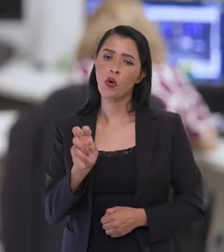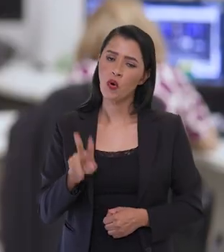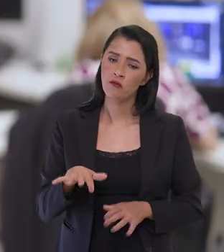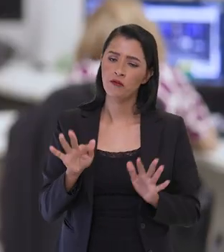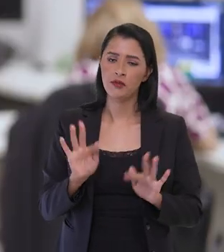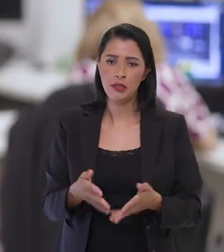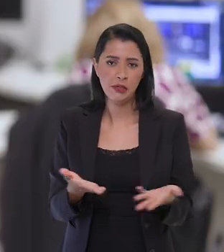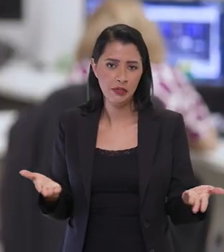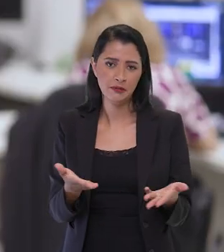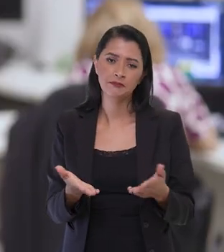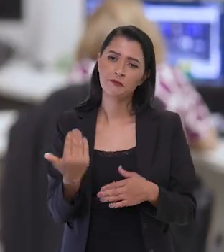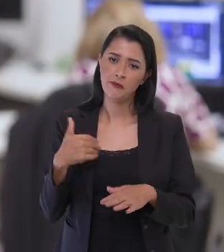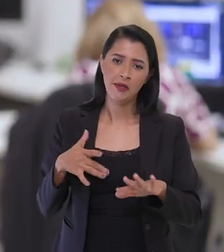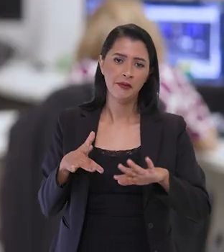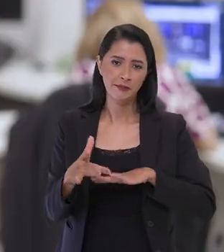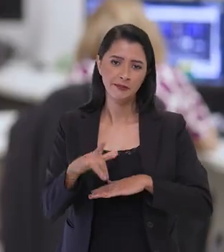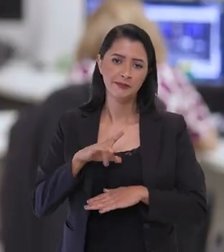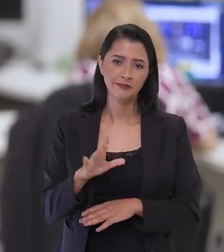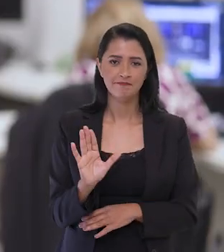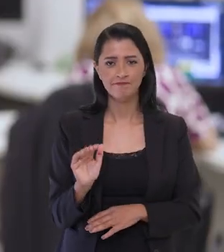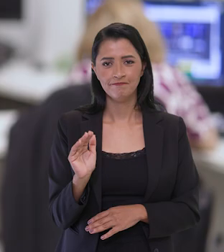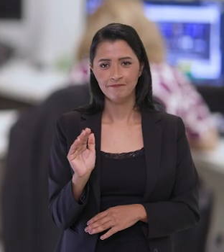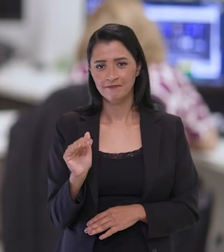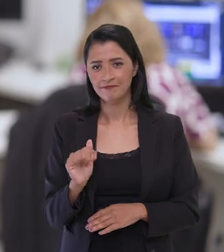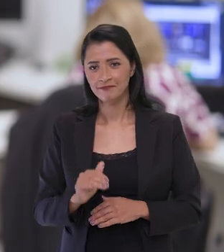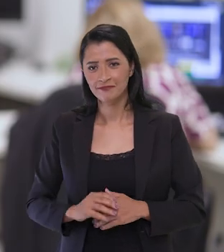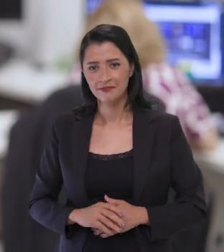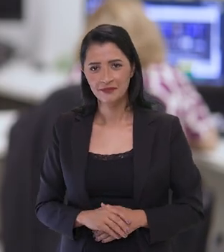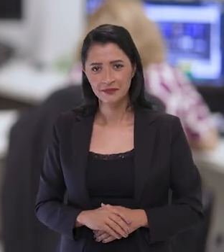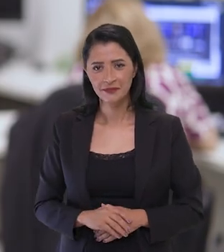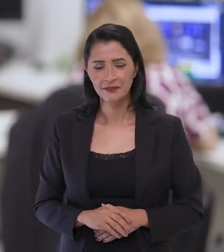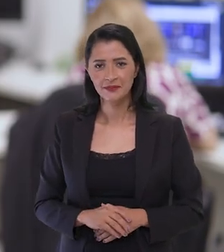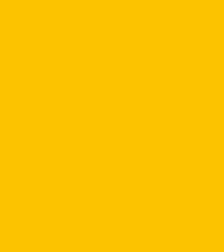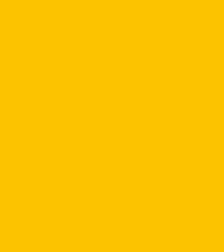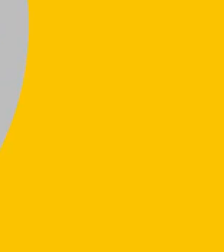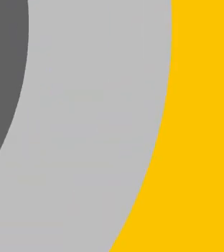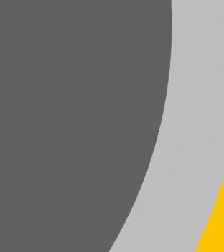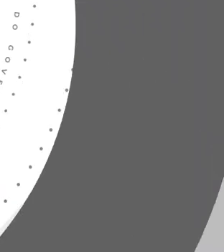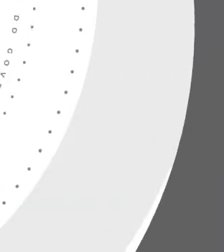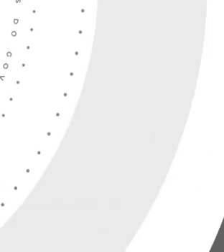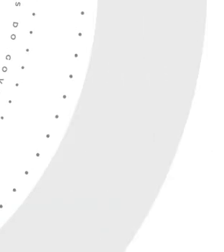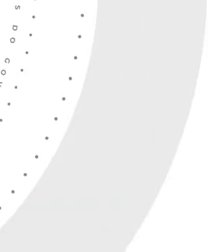E o Ponto Gov de hoje fica por aqui. Siga com a gente nas redes sociais.